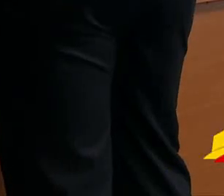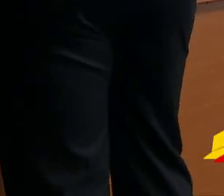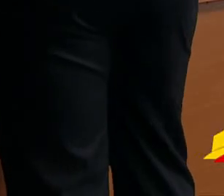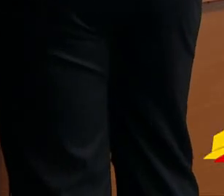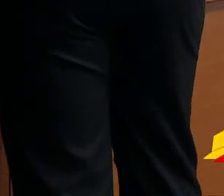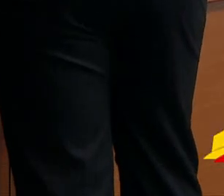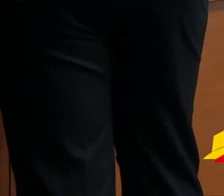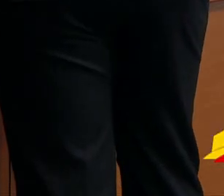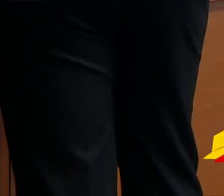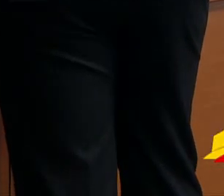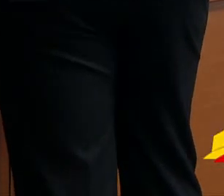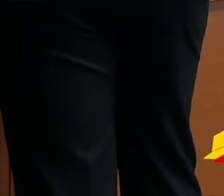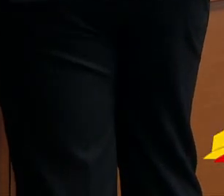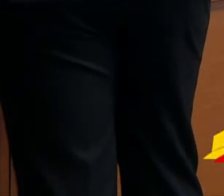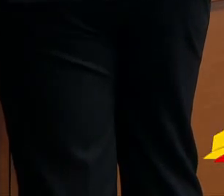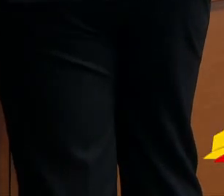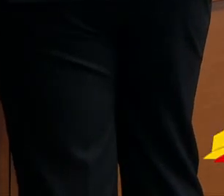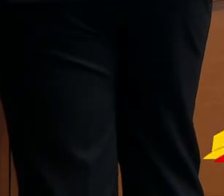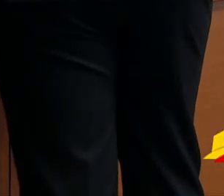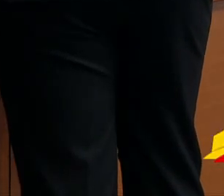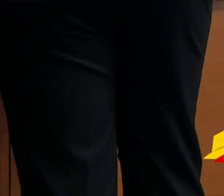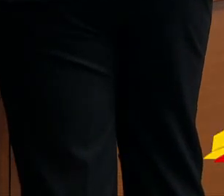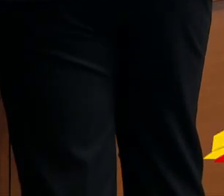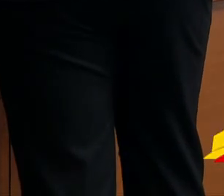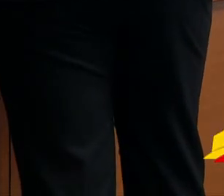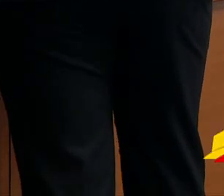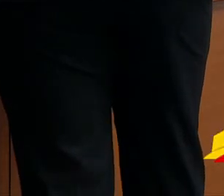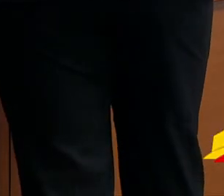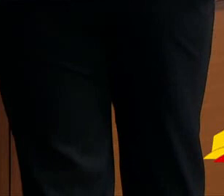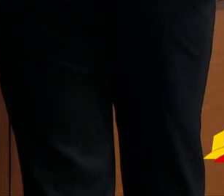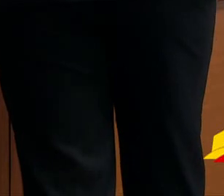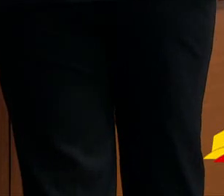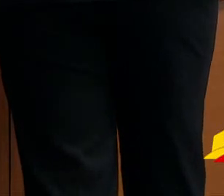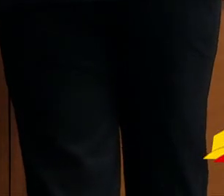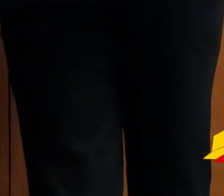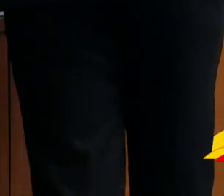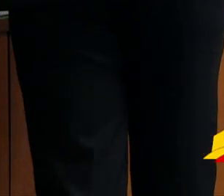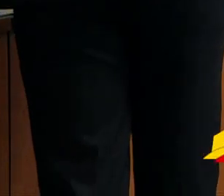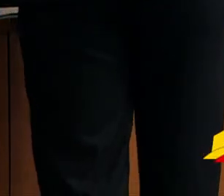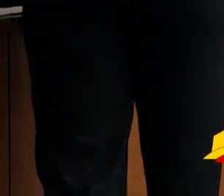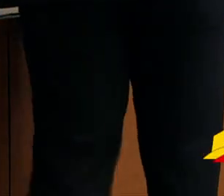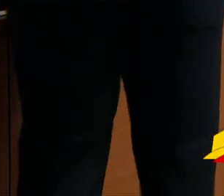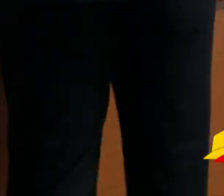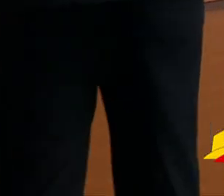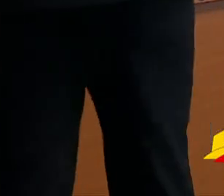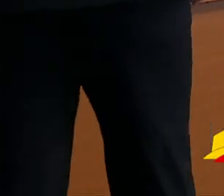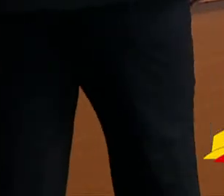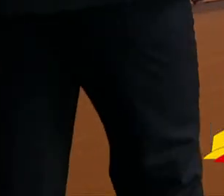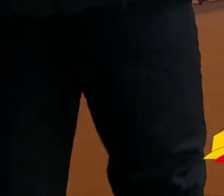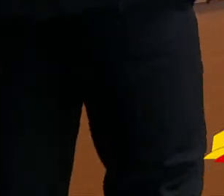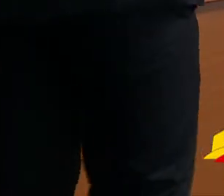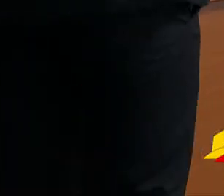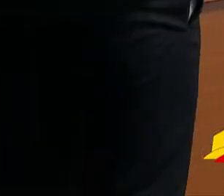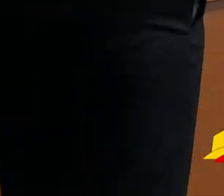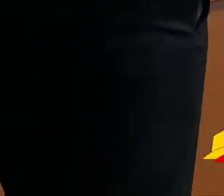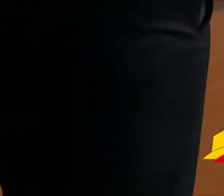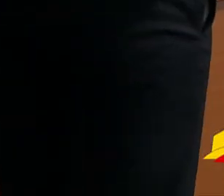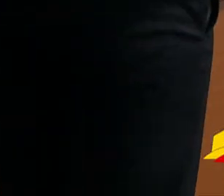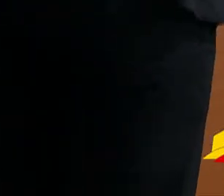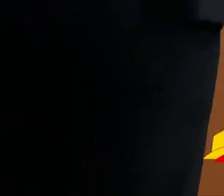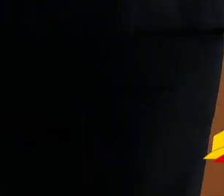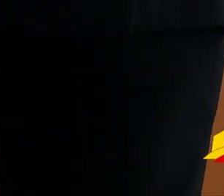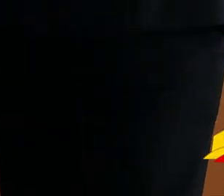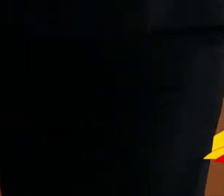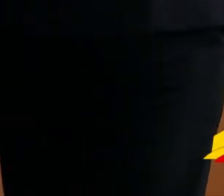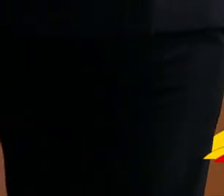Vossa Excelência. Aqui também. Então, o João, depois o Perk, depois a Iara, depois o